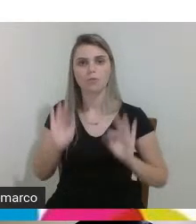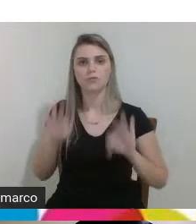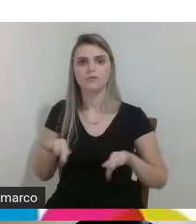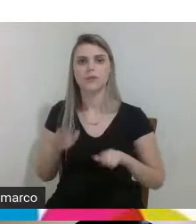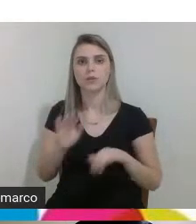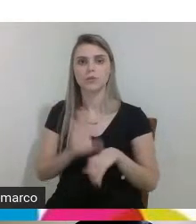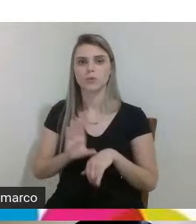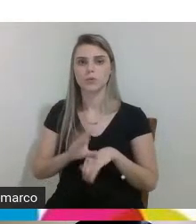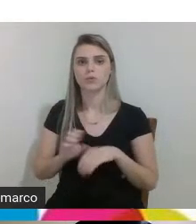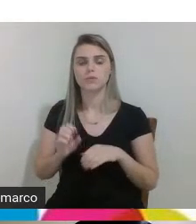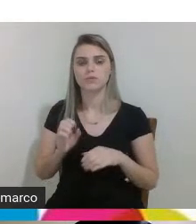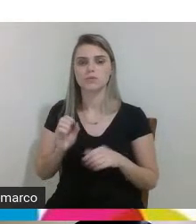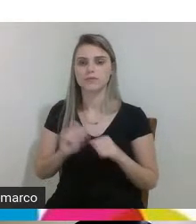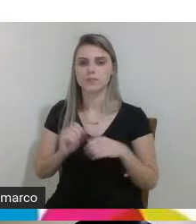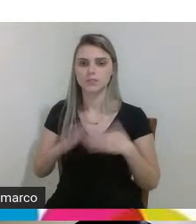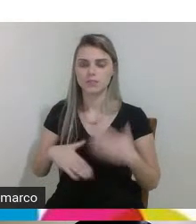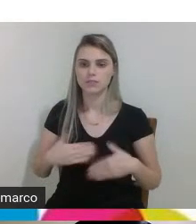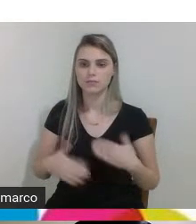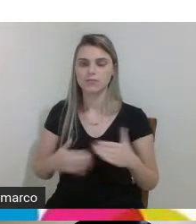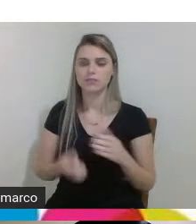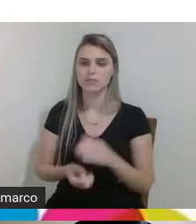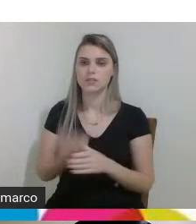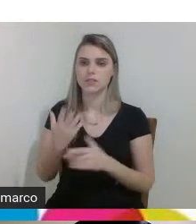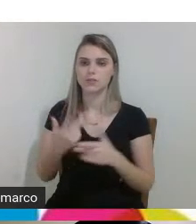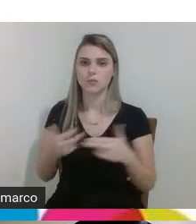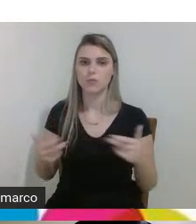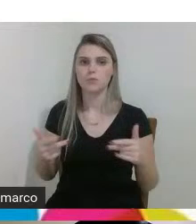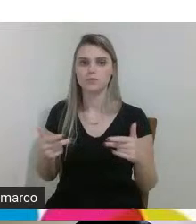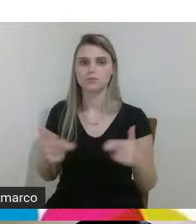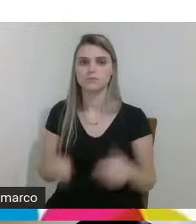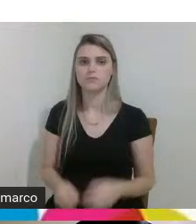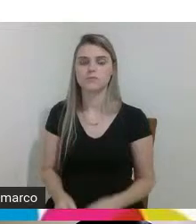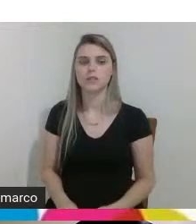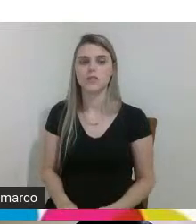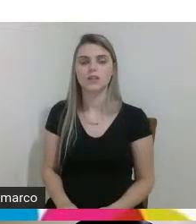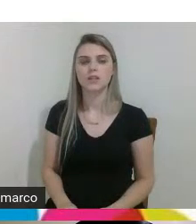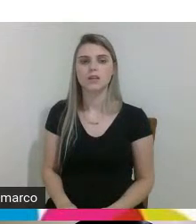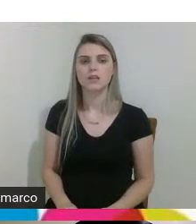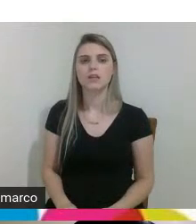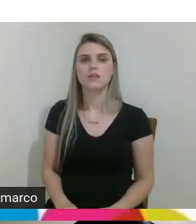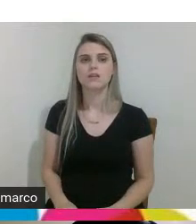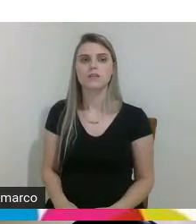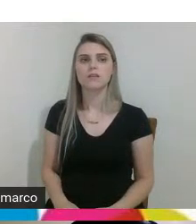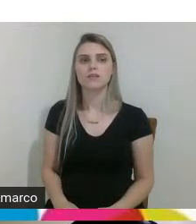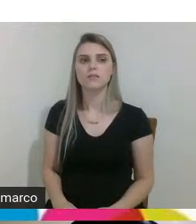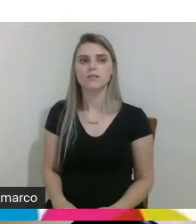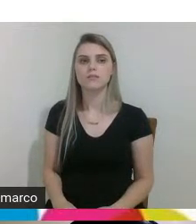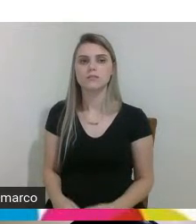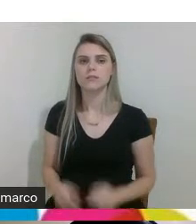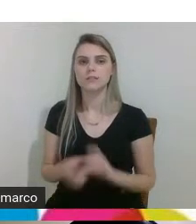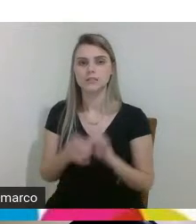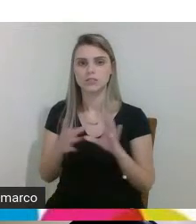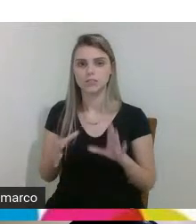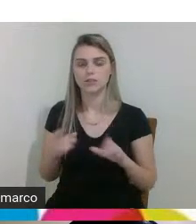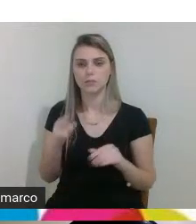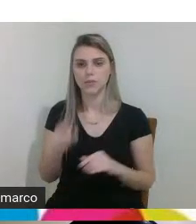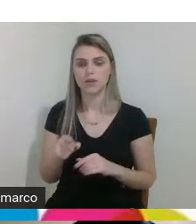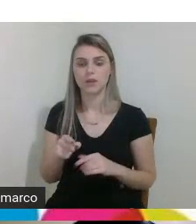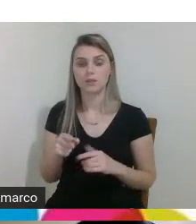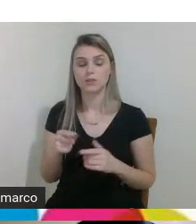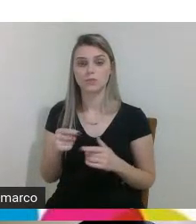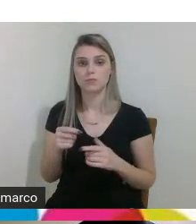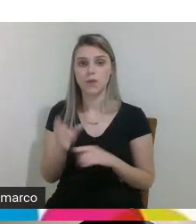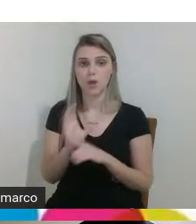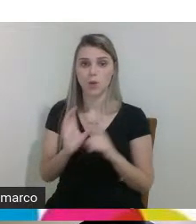estarem projetando desenvolvendo e fabricando produtos então a gente deixa aí esse sinal né a comunidade